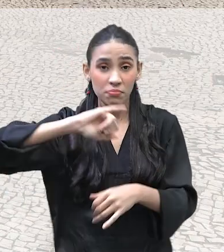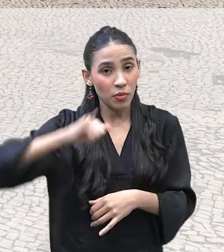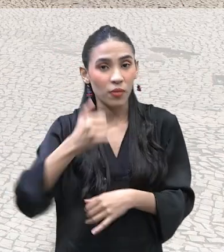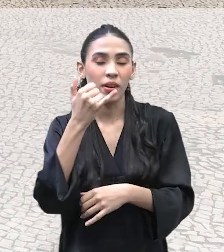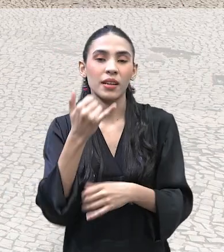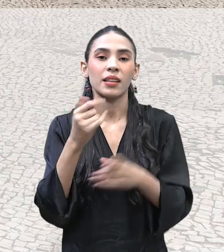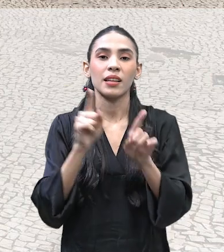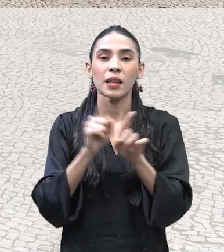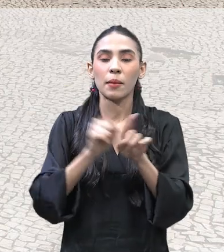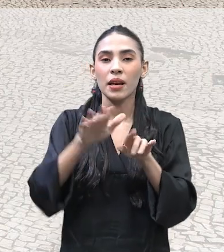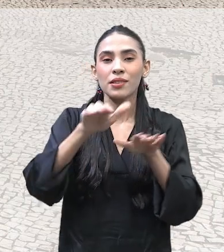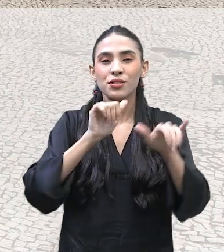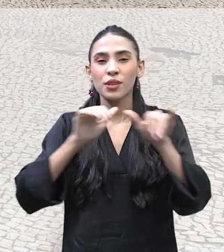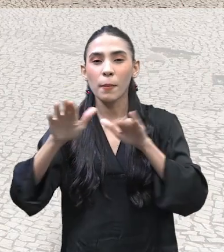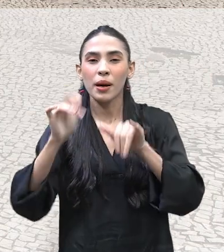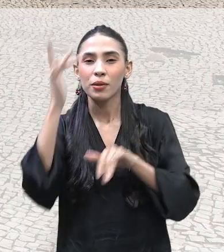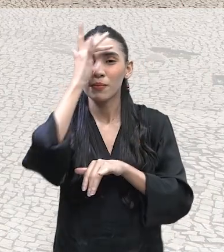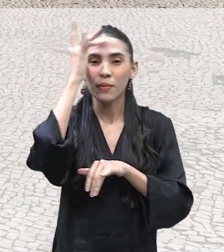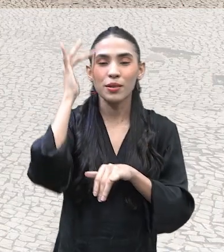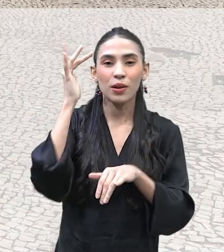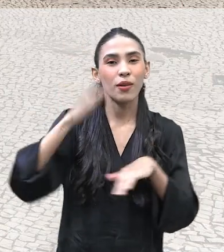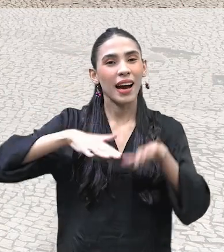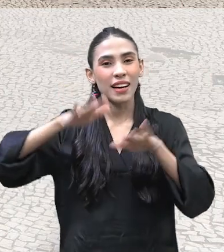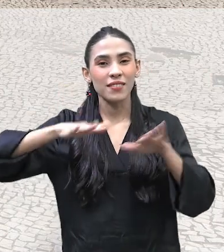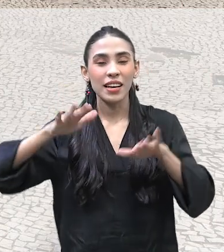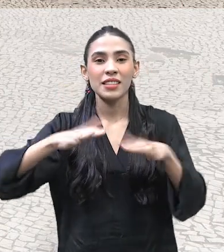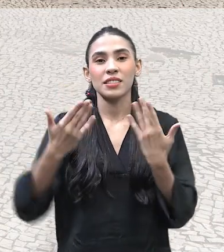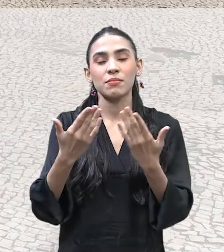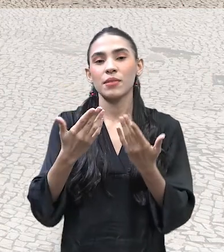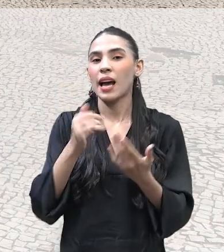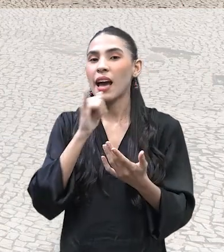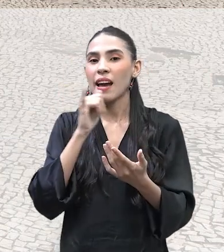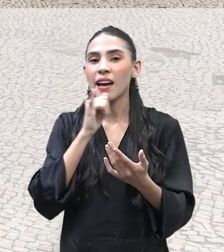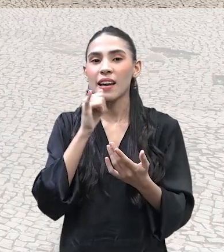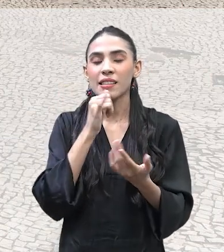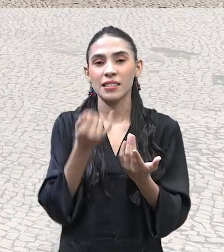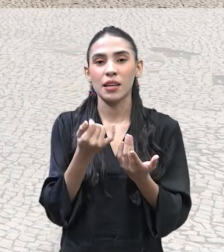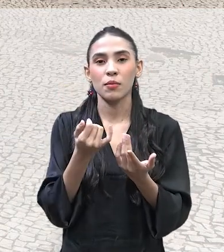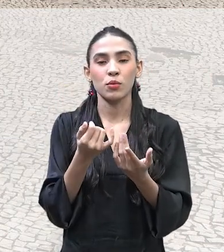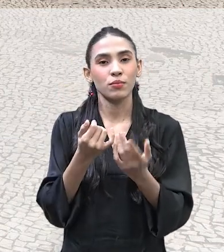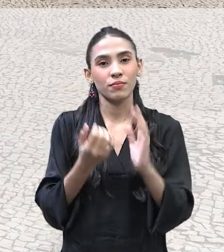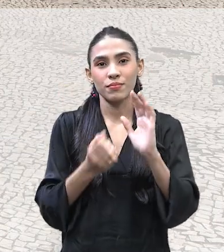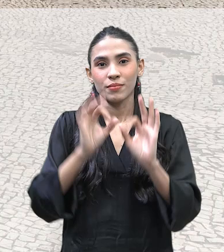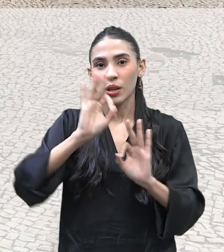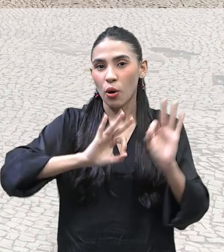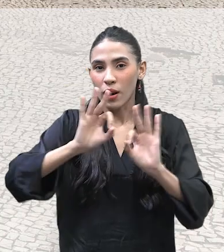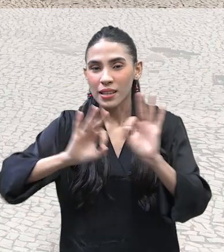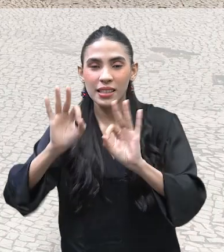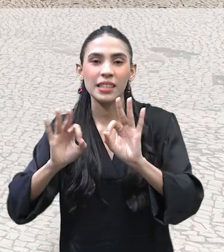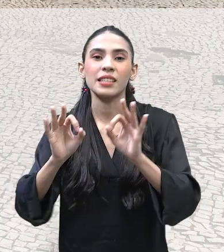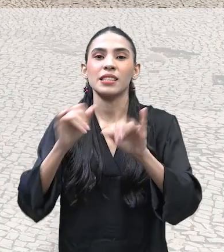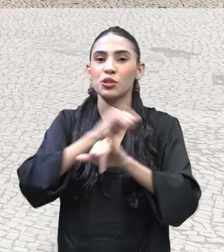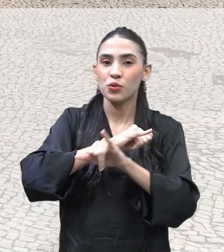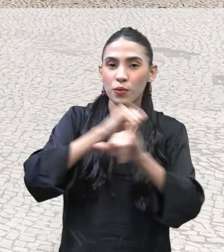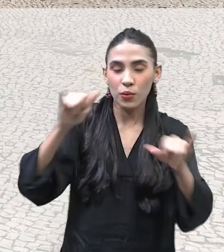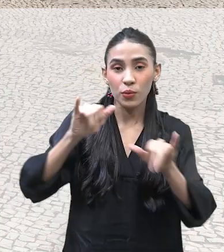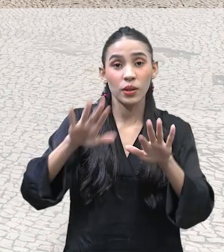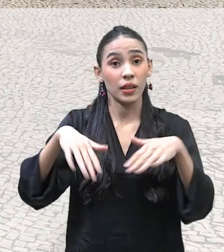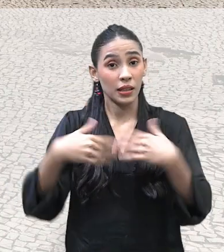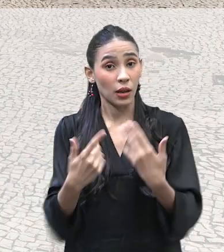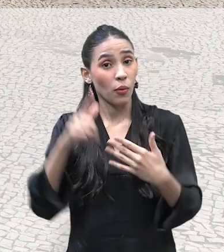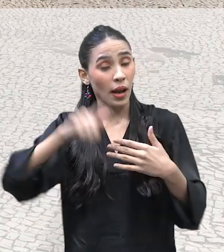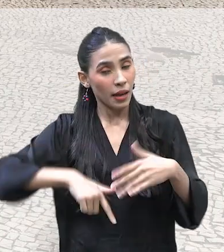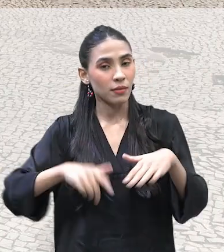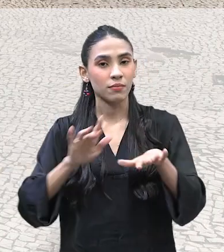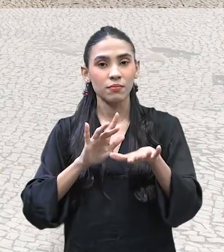chamando o público. Às vezes, coloca uma pessoa que chama, né? Com megafone. Muito comum, né? Aqui, inclusive. Então, é a questão do